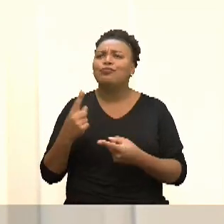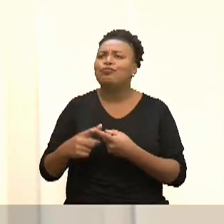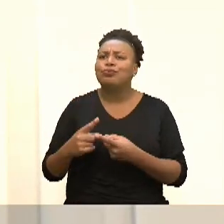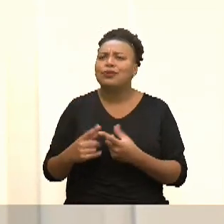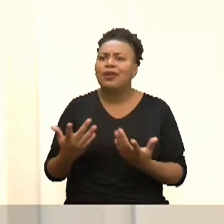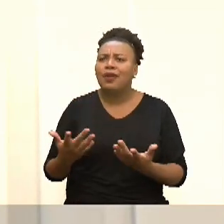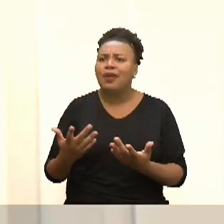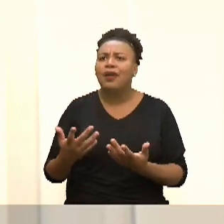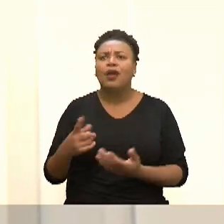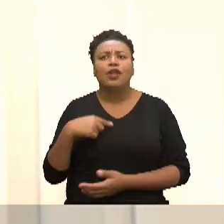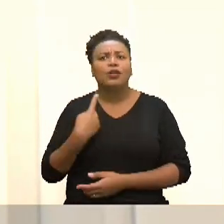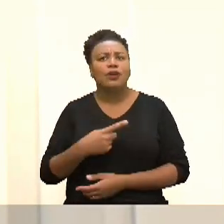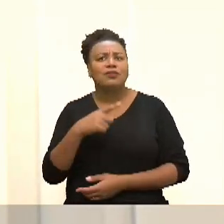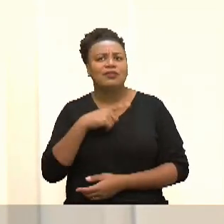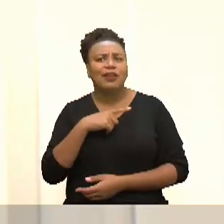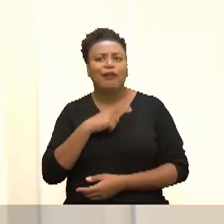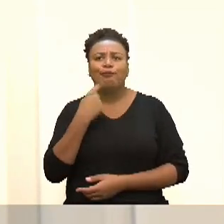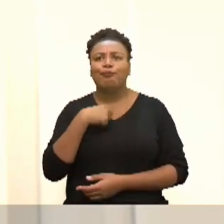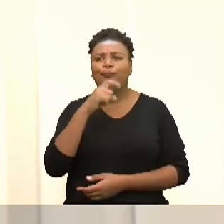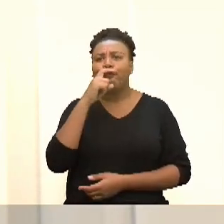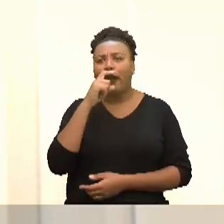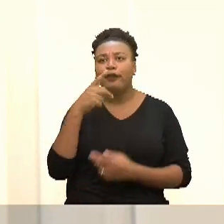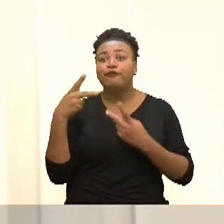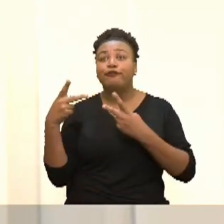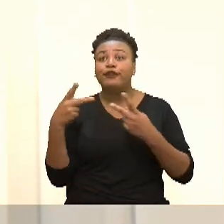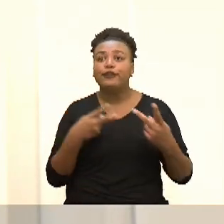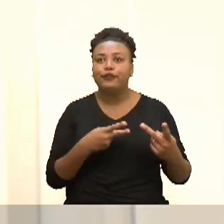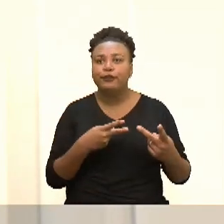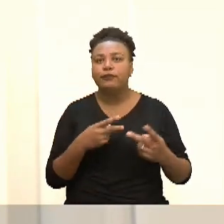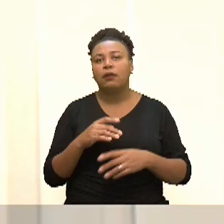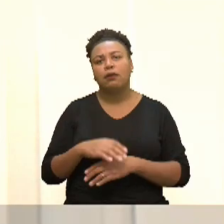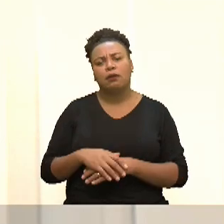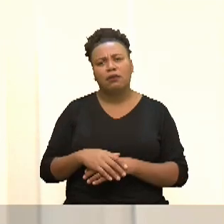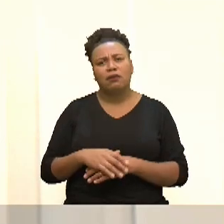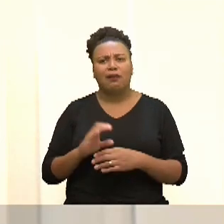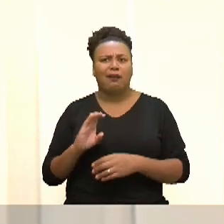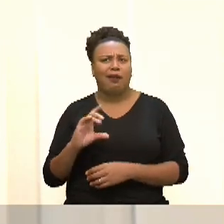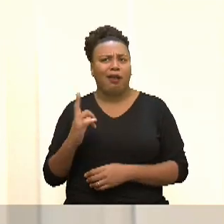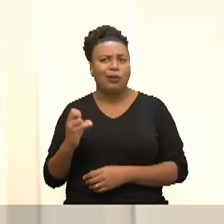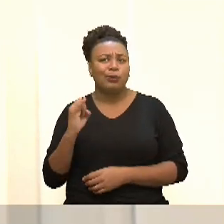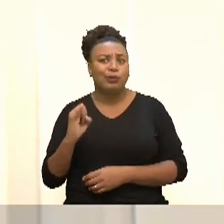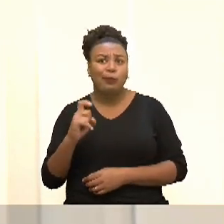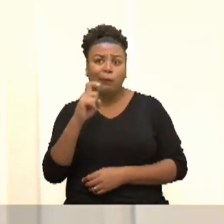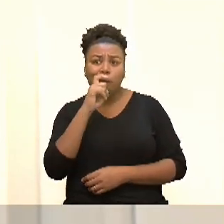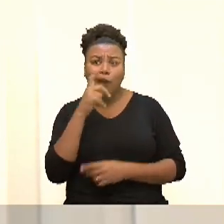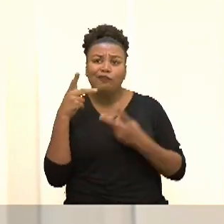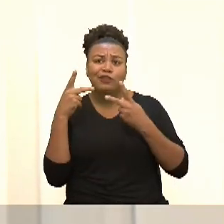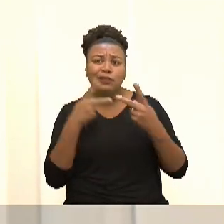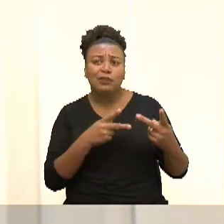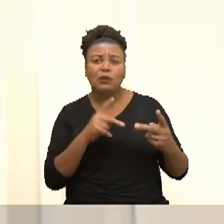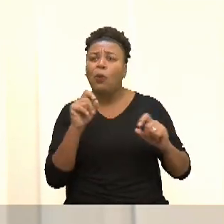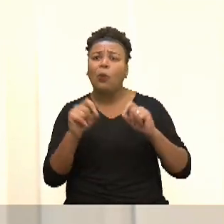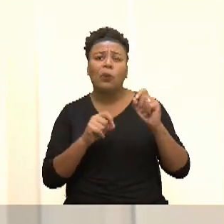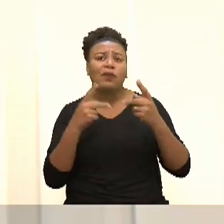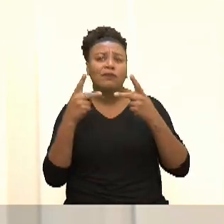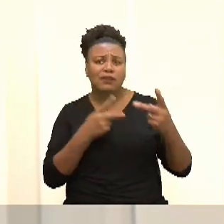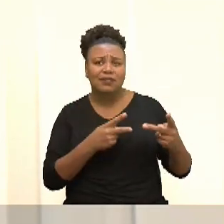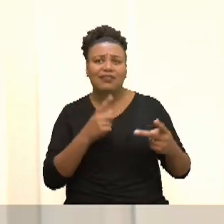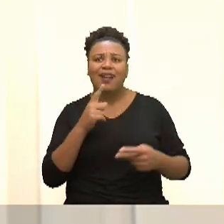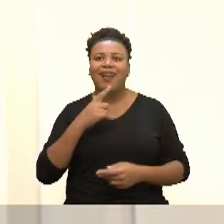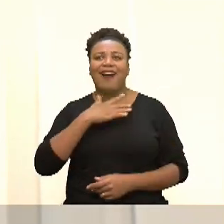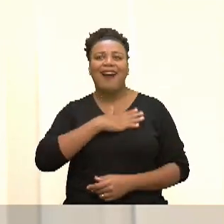então, a gente tem essa história de que o pai visita? E aí, claro, se o pai visita, o que uma visita é? Uma visita é